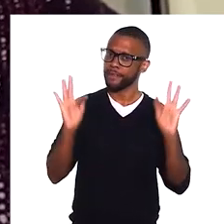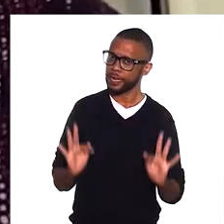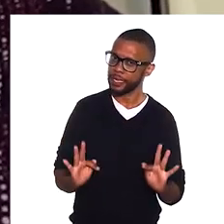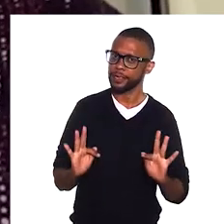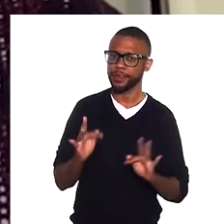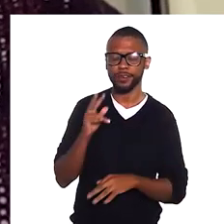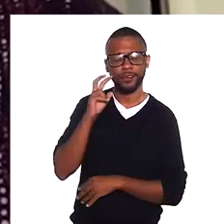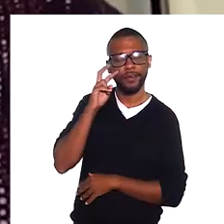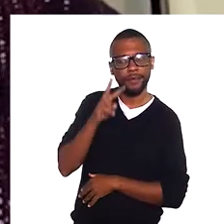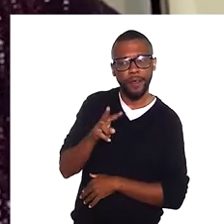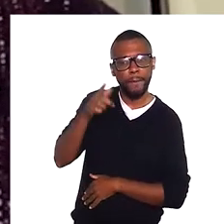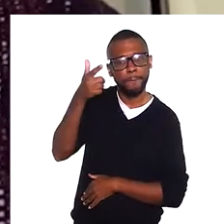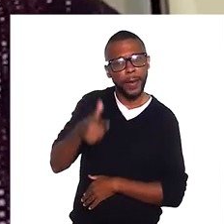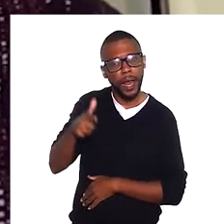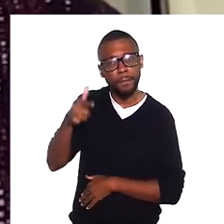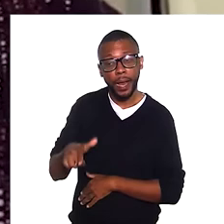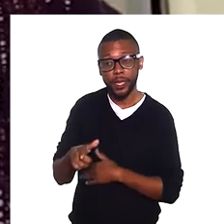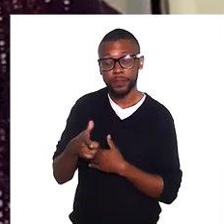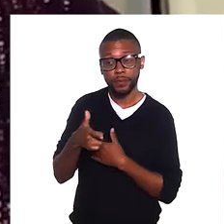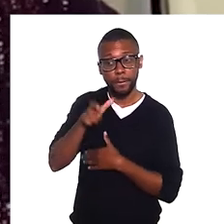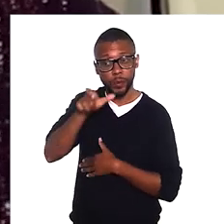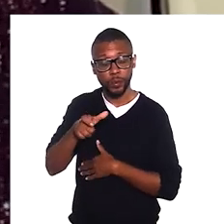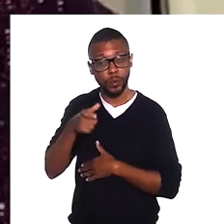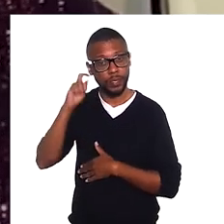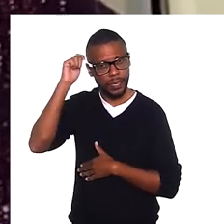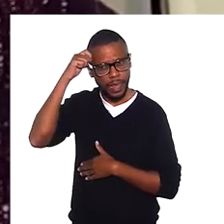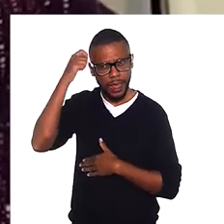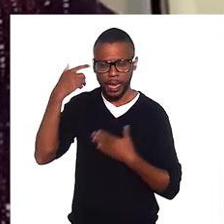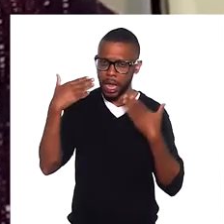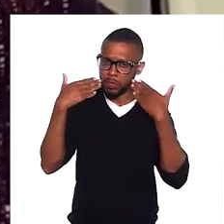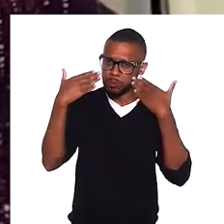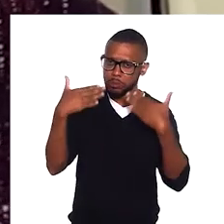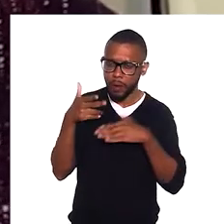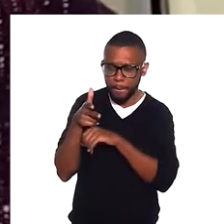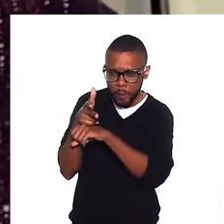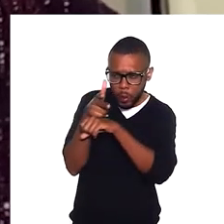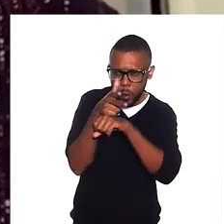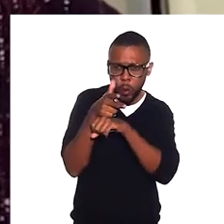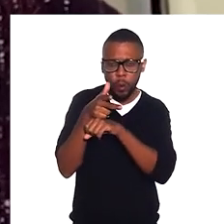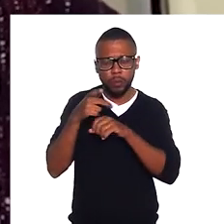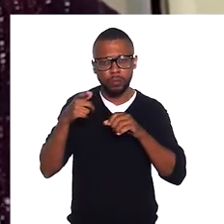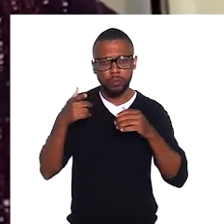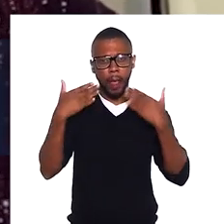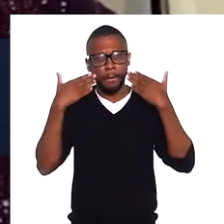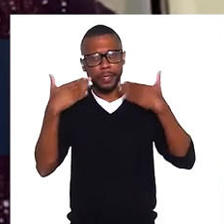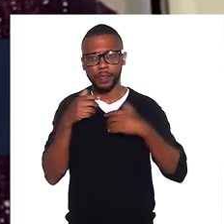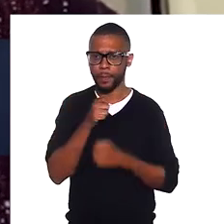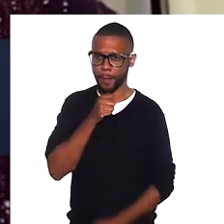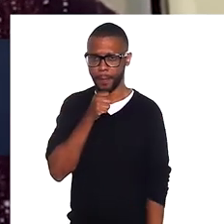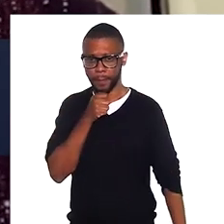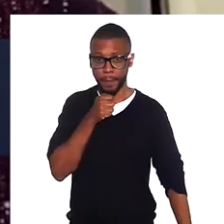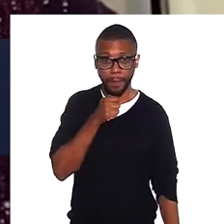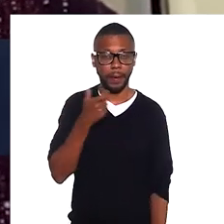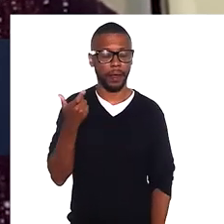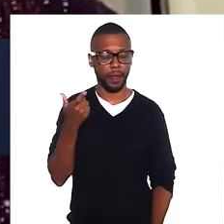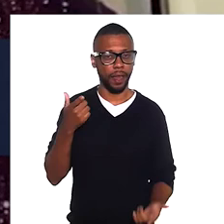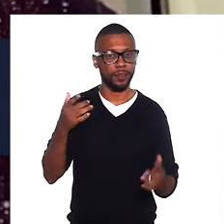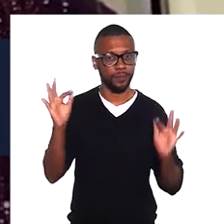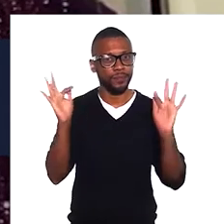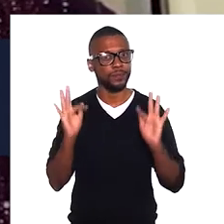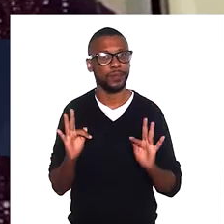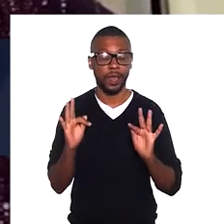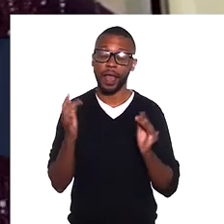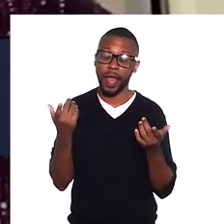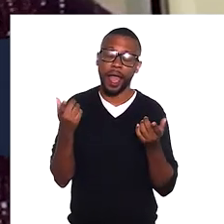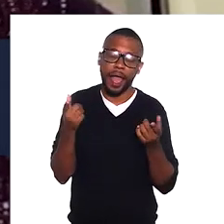pessoas negras na frente das câmeras e também, às vezes, na produção. Isso me alegra bastante porque eu não